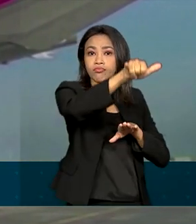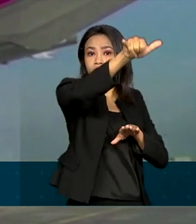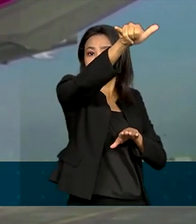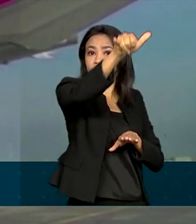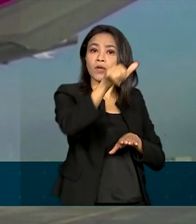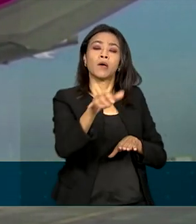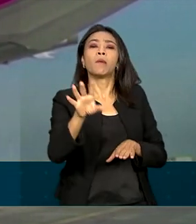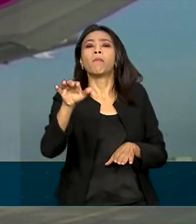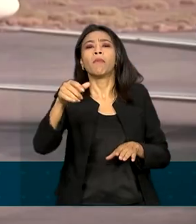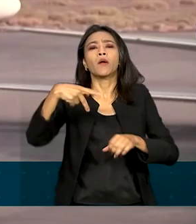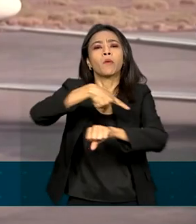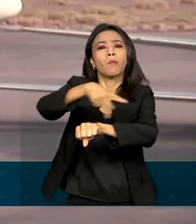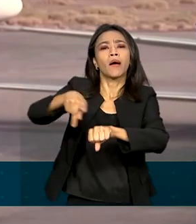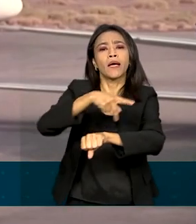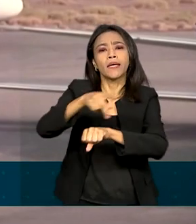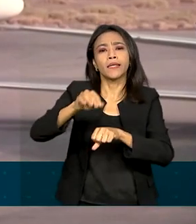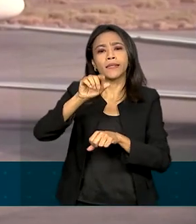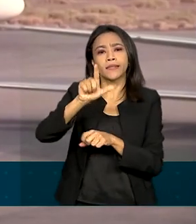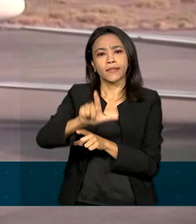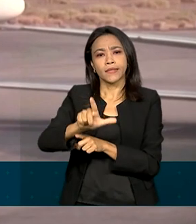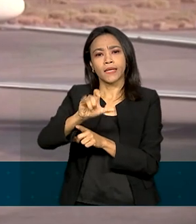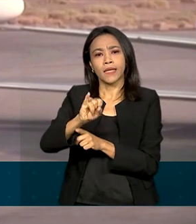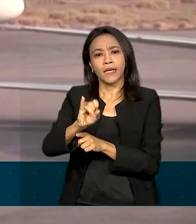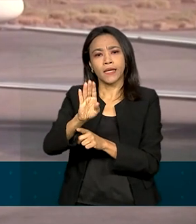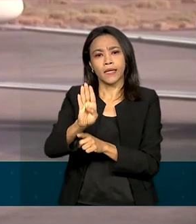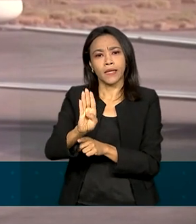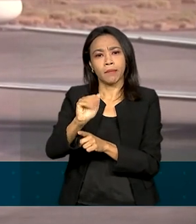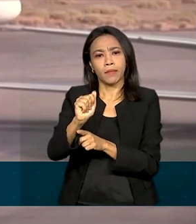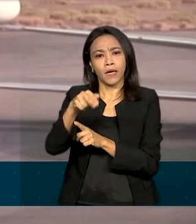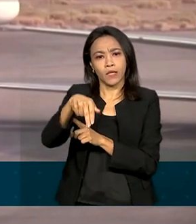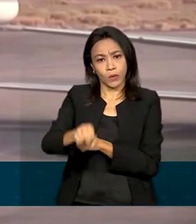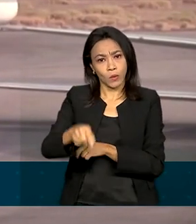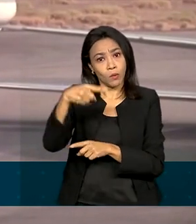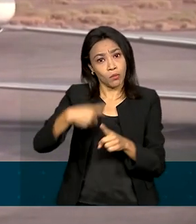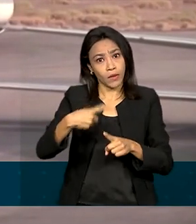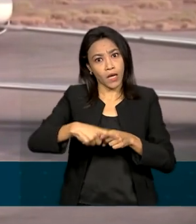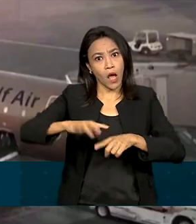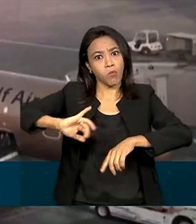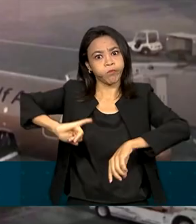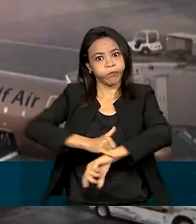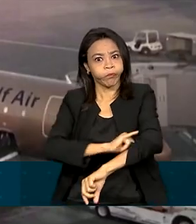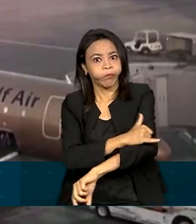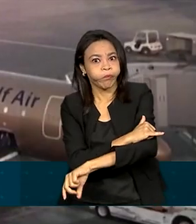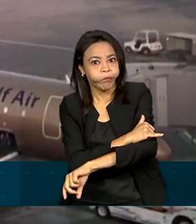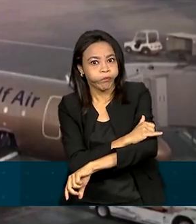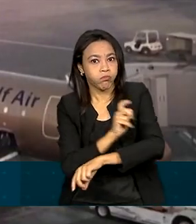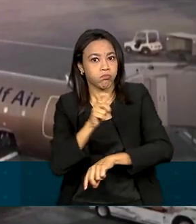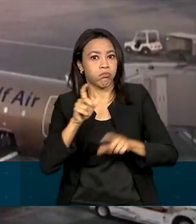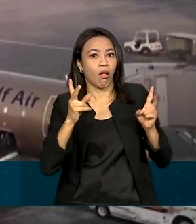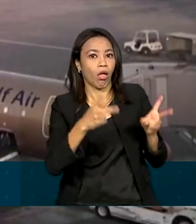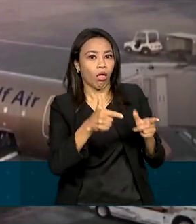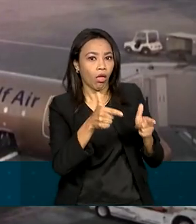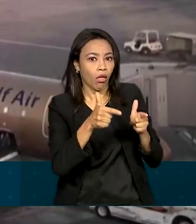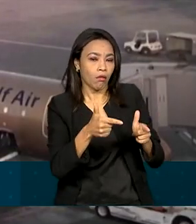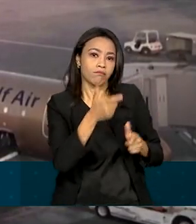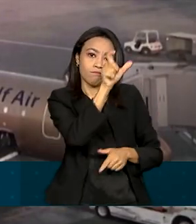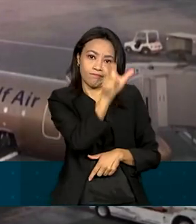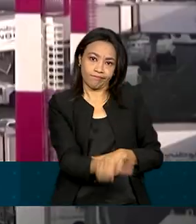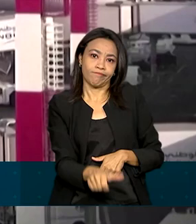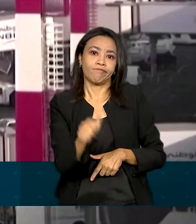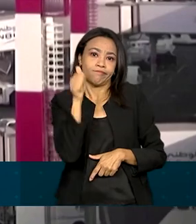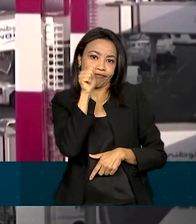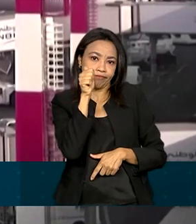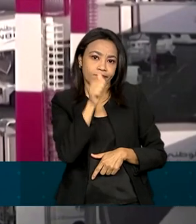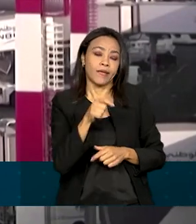Líbano por ter sido considerada, abre aspas, demasiadamente gorda, fecha aspas. A companhia teria solicitado a